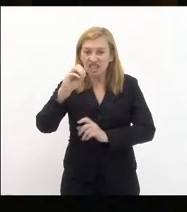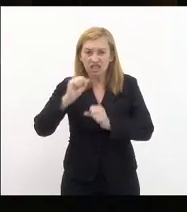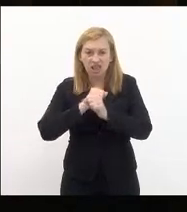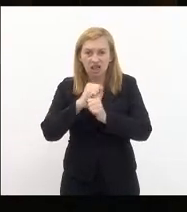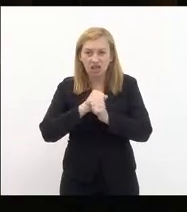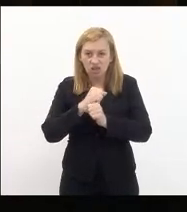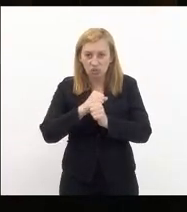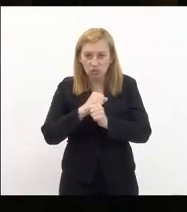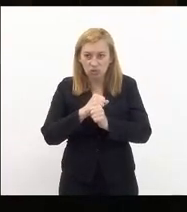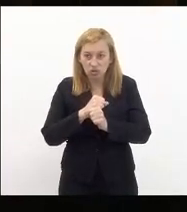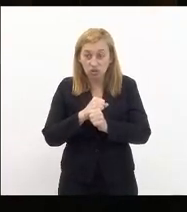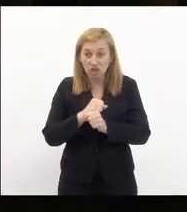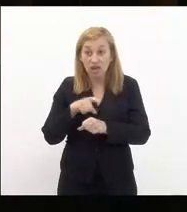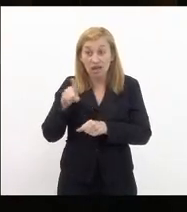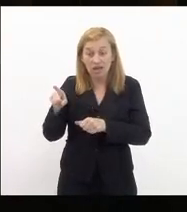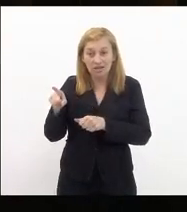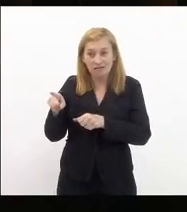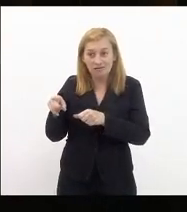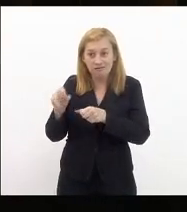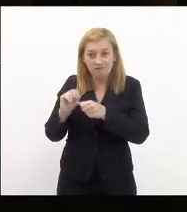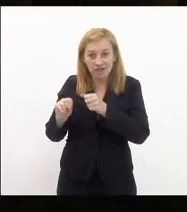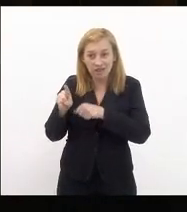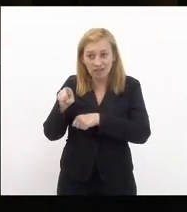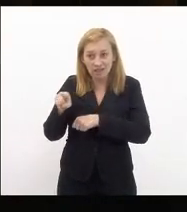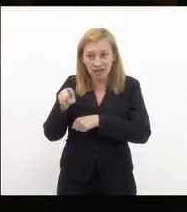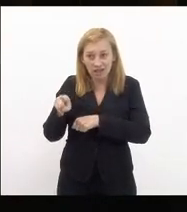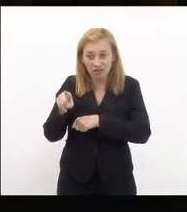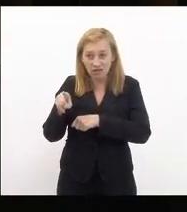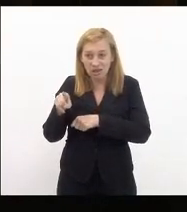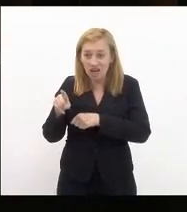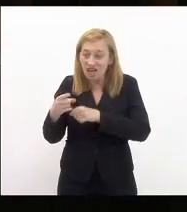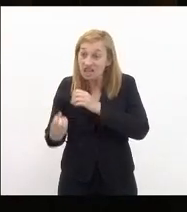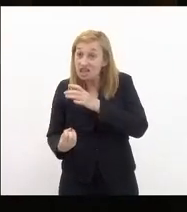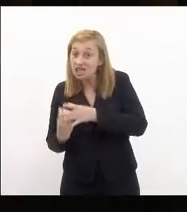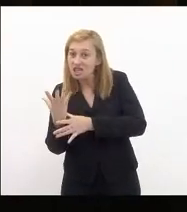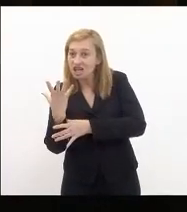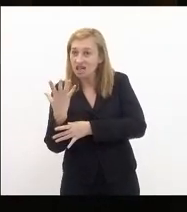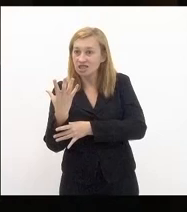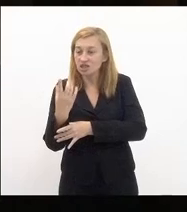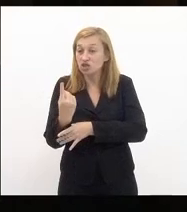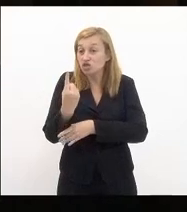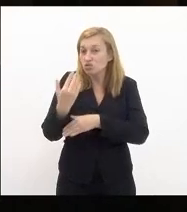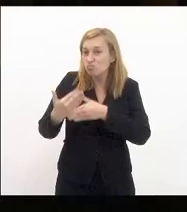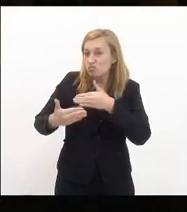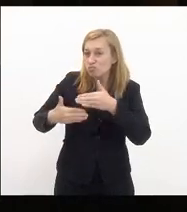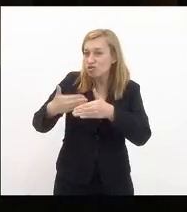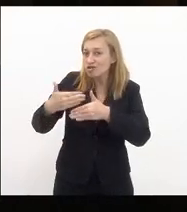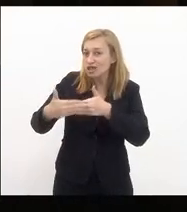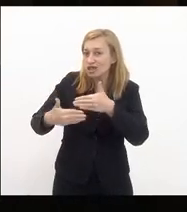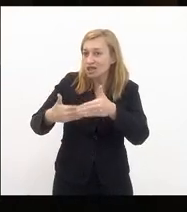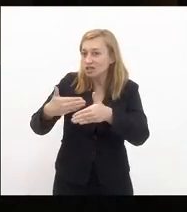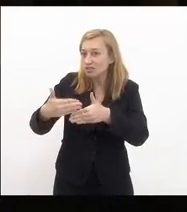ele fez ali a construção de um processo de